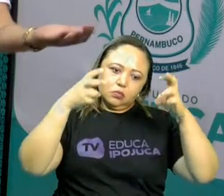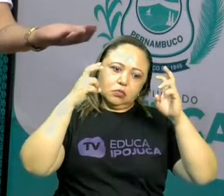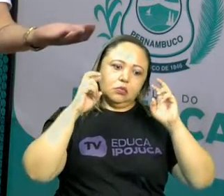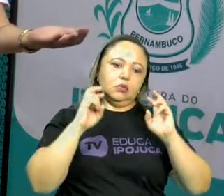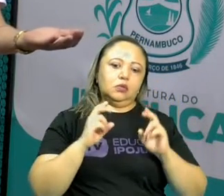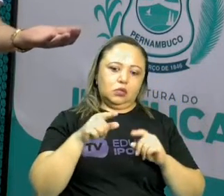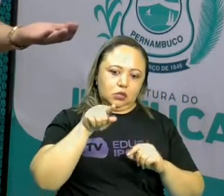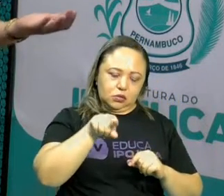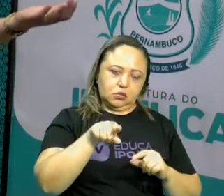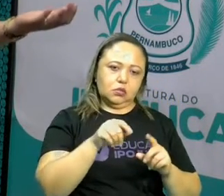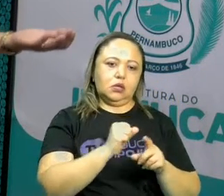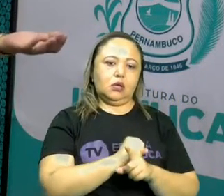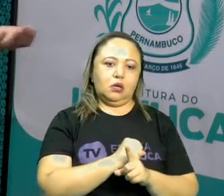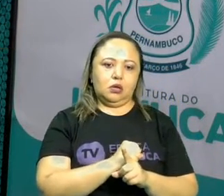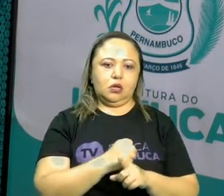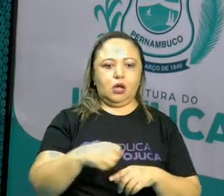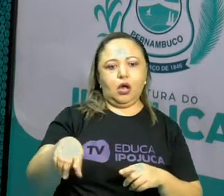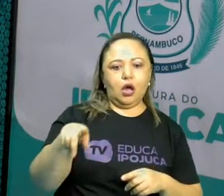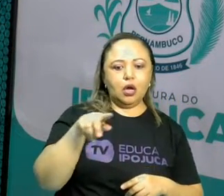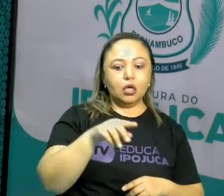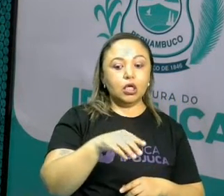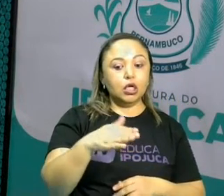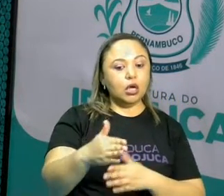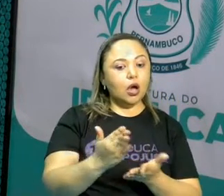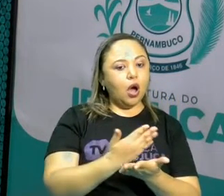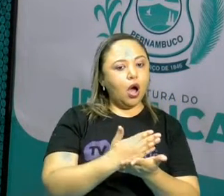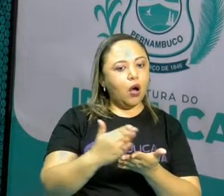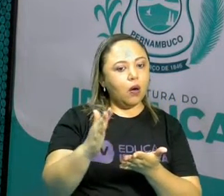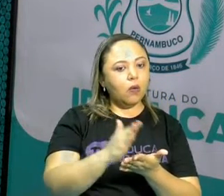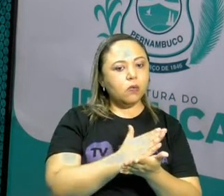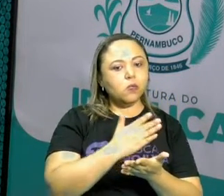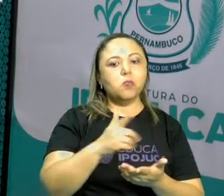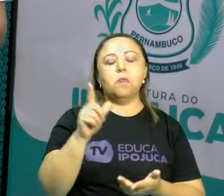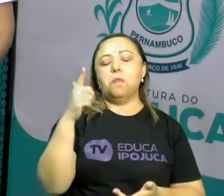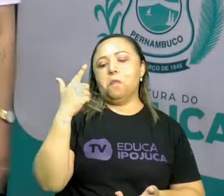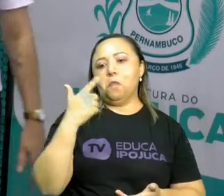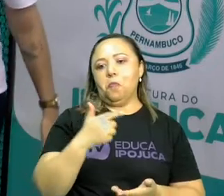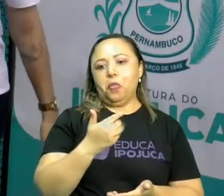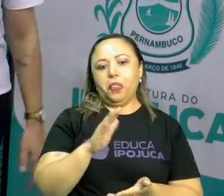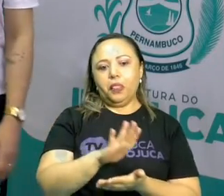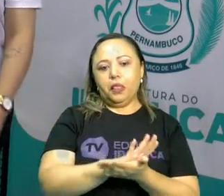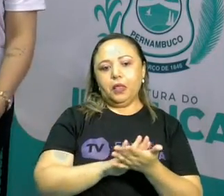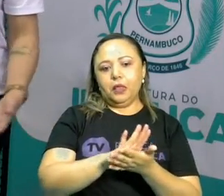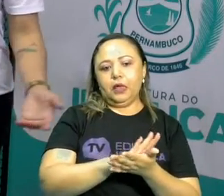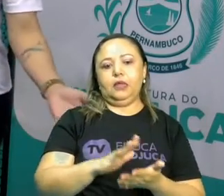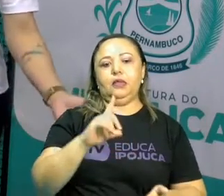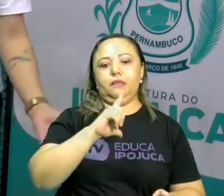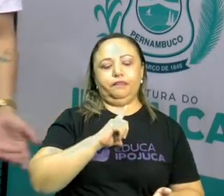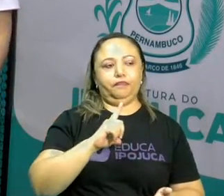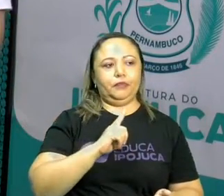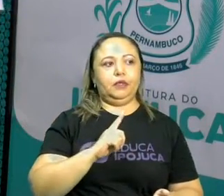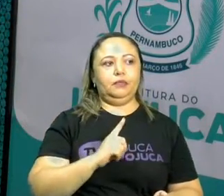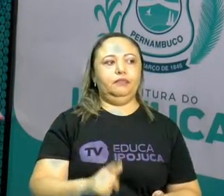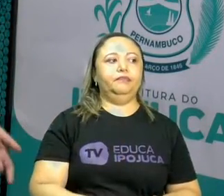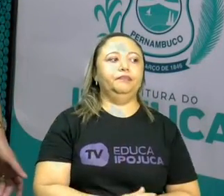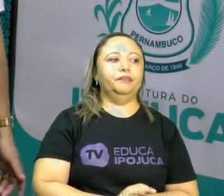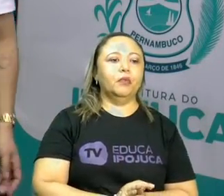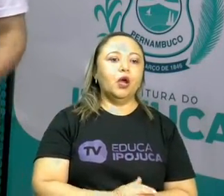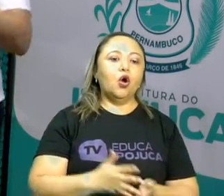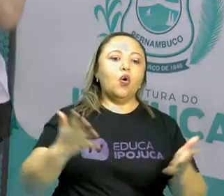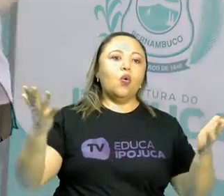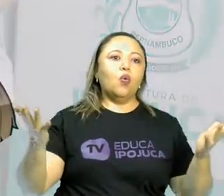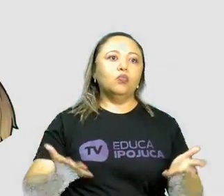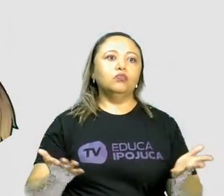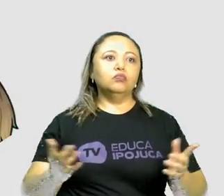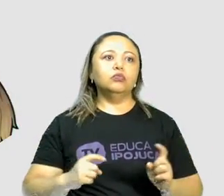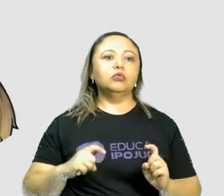uns têm acesso aos bens de consumo e outros não. Ok? E aí o objetivo da nossa aula